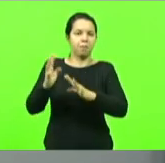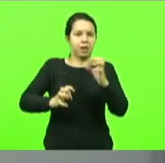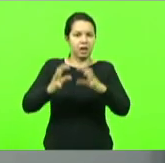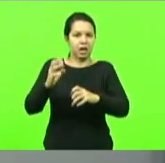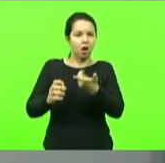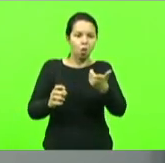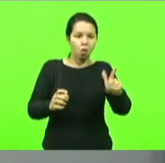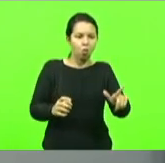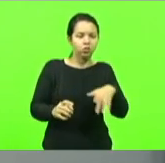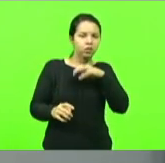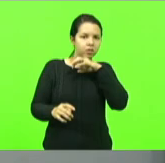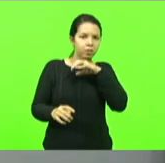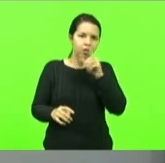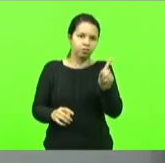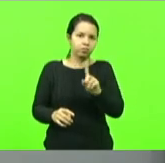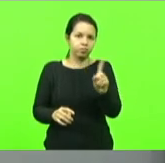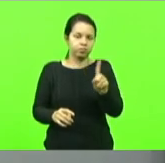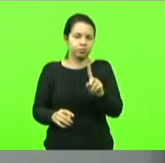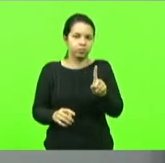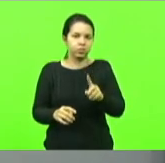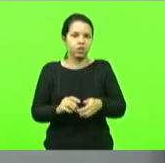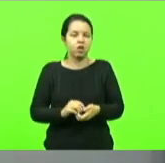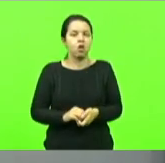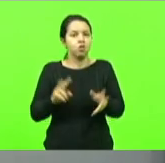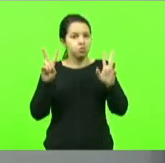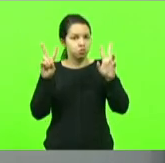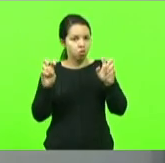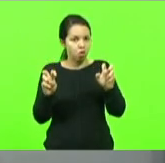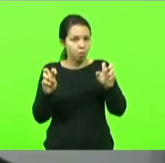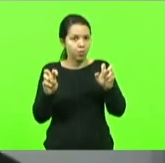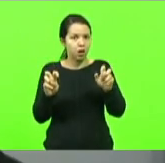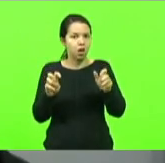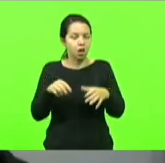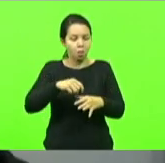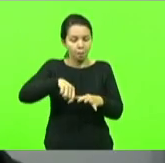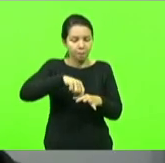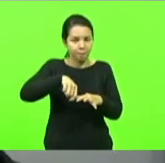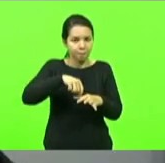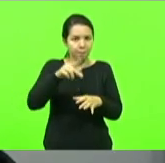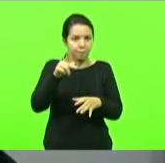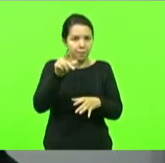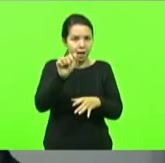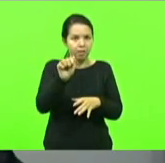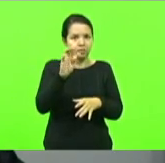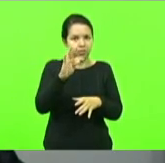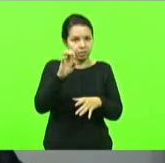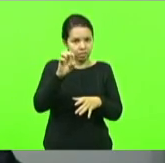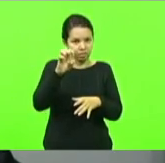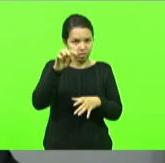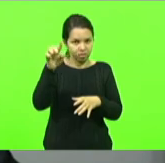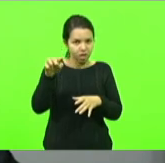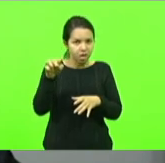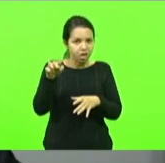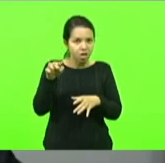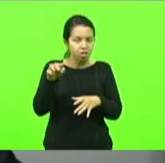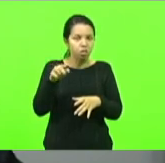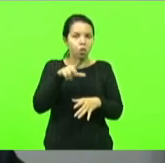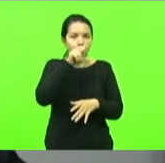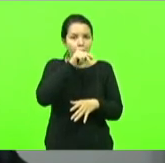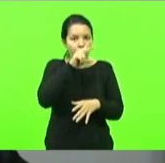ao patê de pato que foi até ridicularizado,